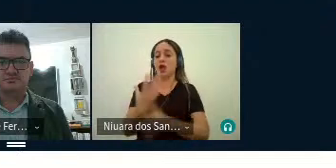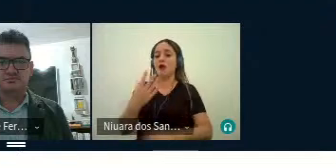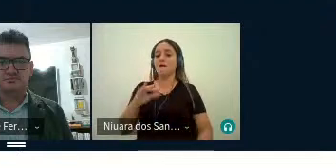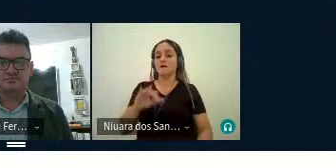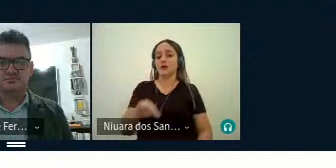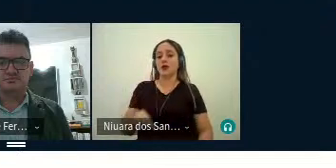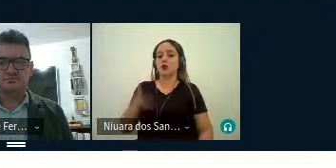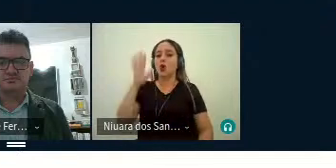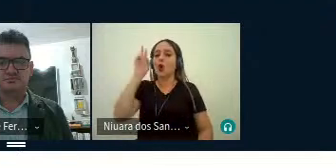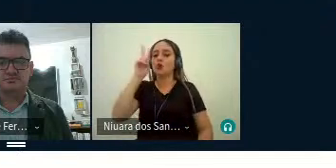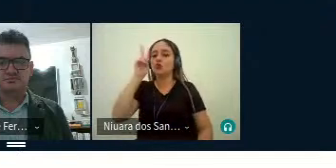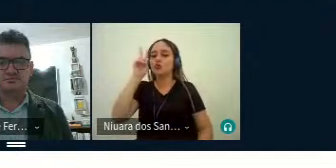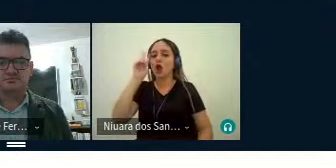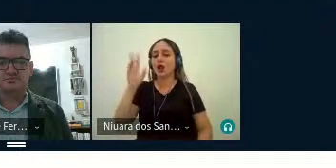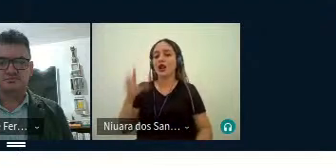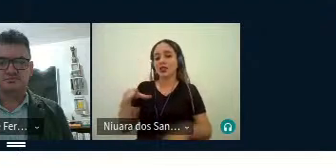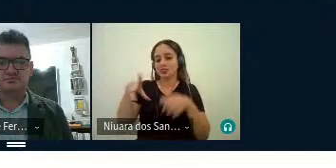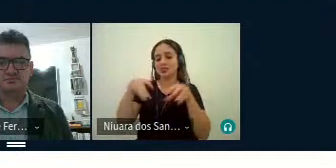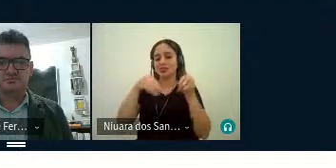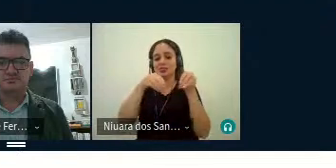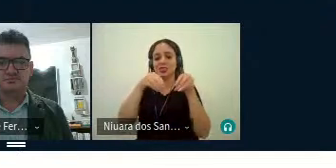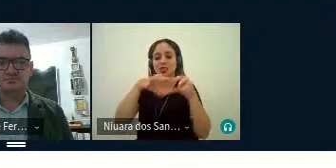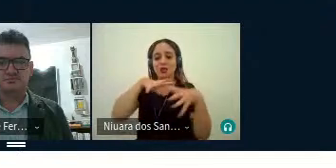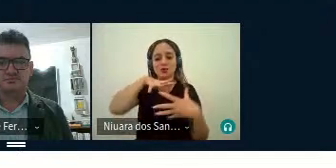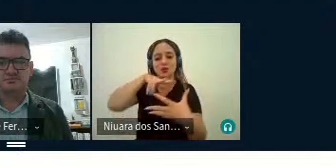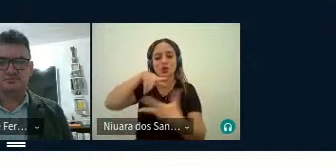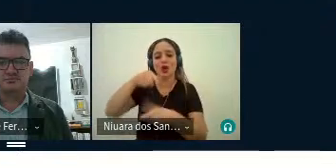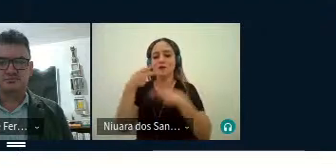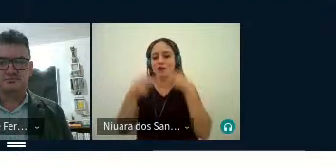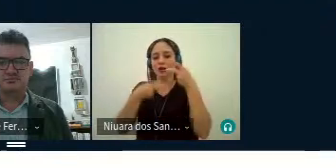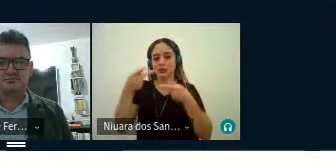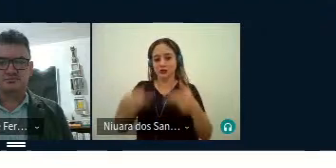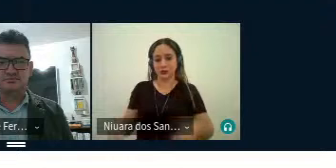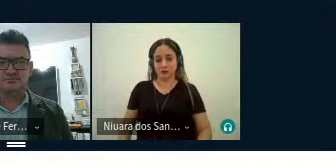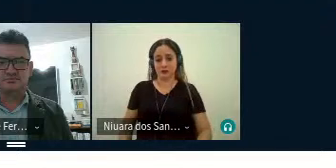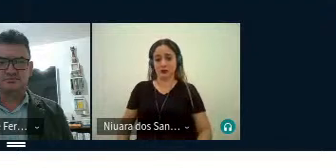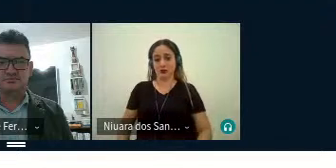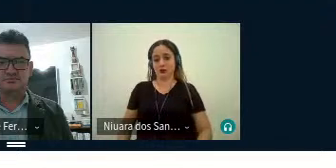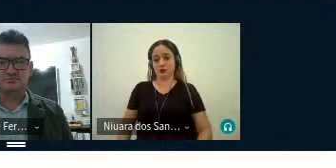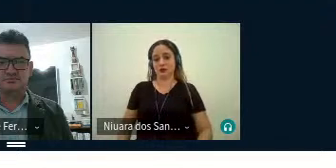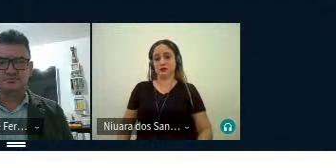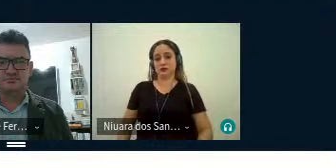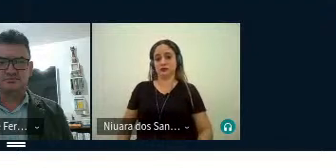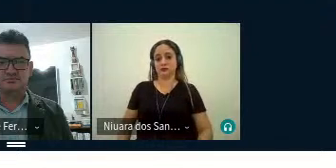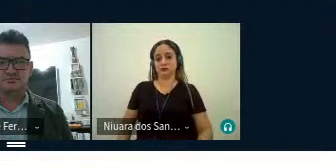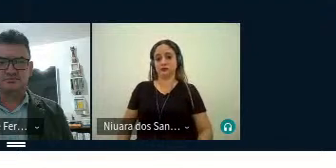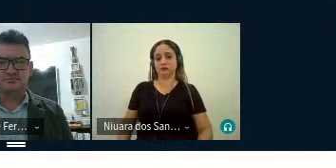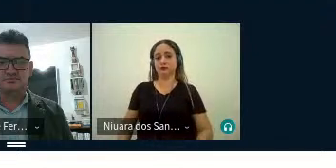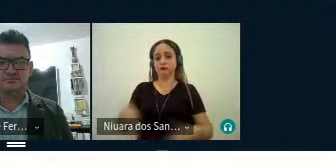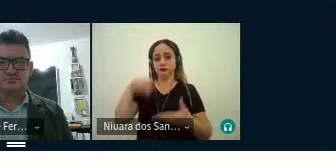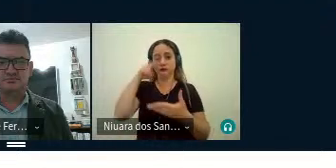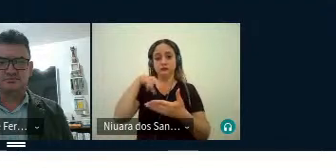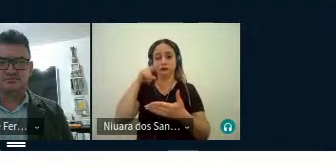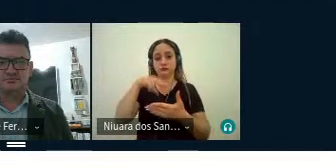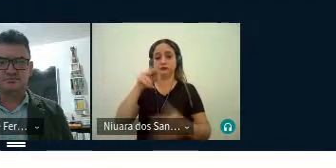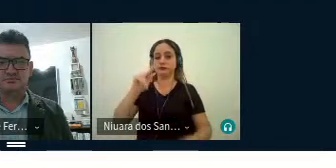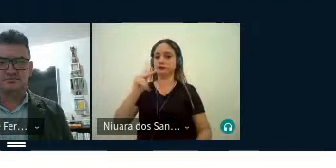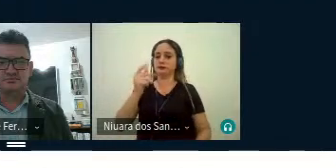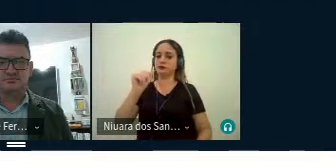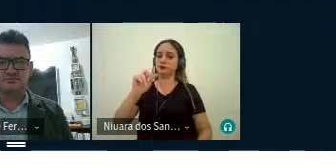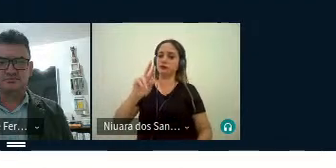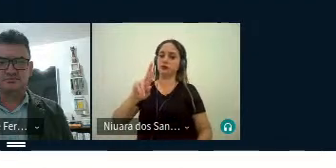Terra Falada em 2019 e organizou os seguintes livros, 1Q84, leituras de Haruki